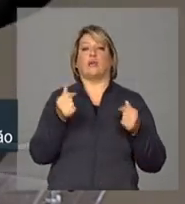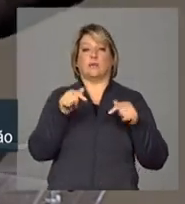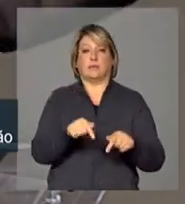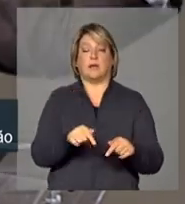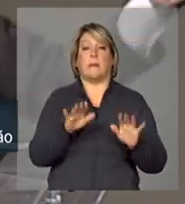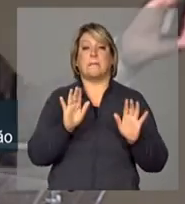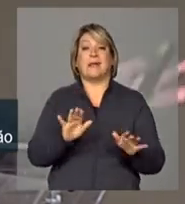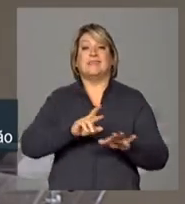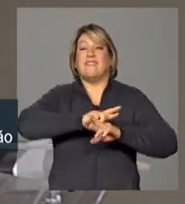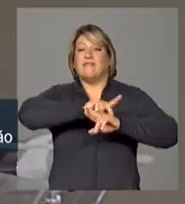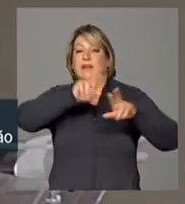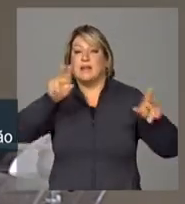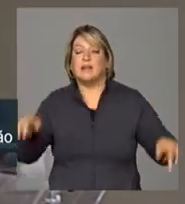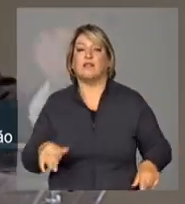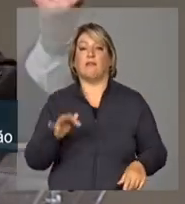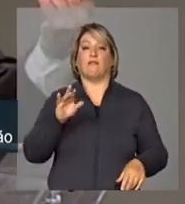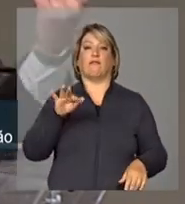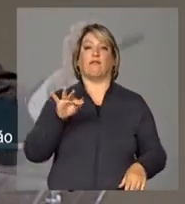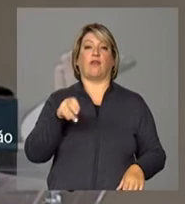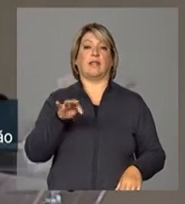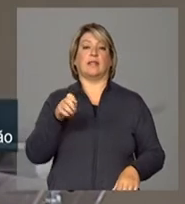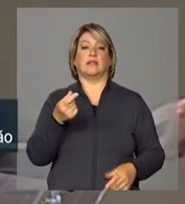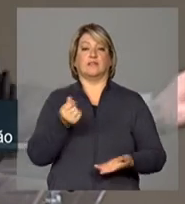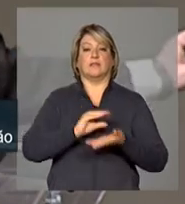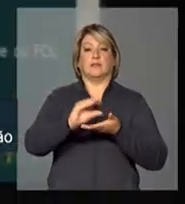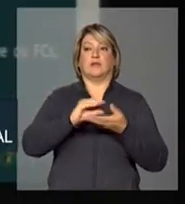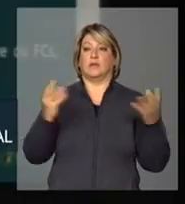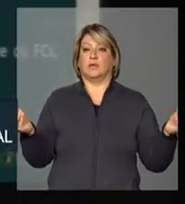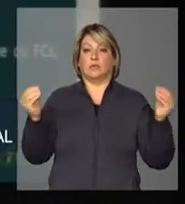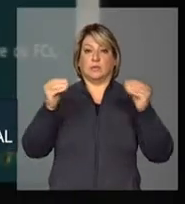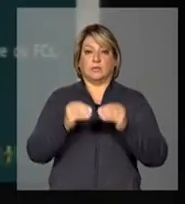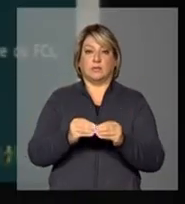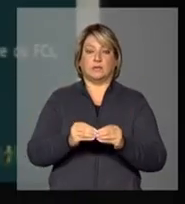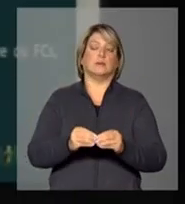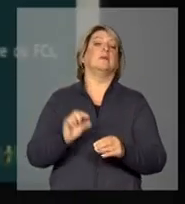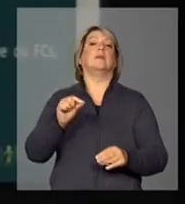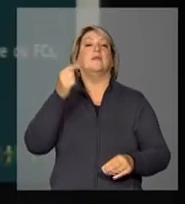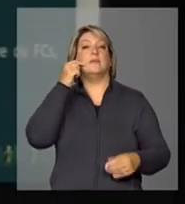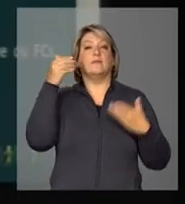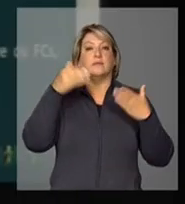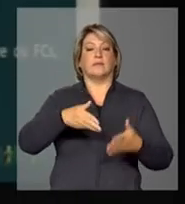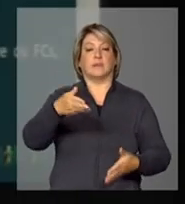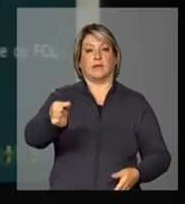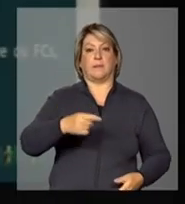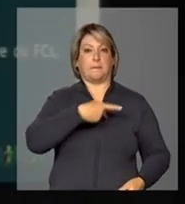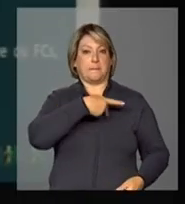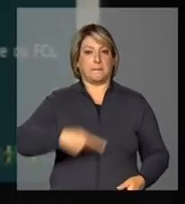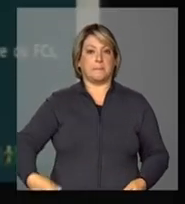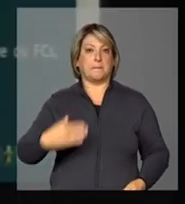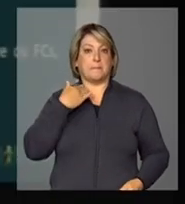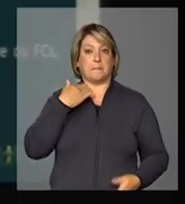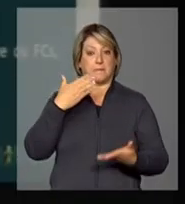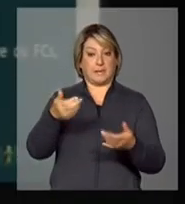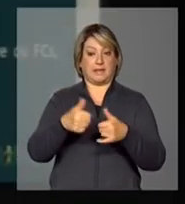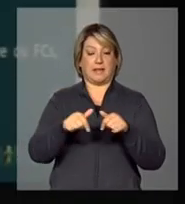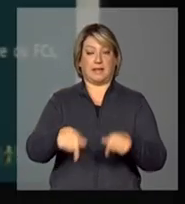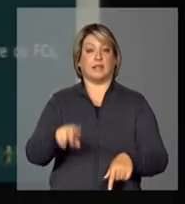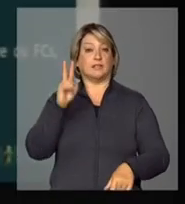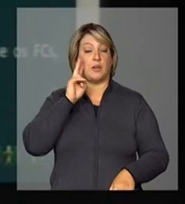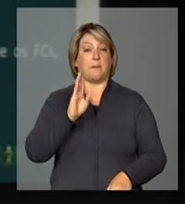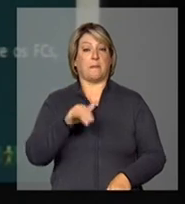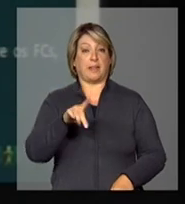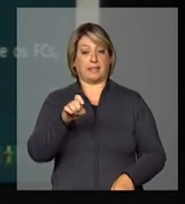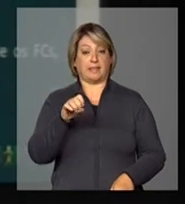várias fontes de financiamento. Eu destaco aqui, muito especialmente, inclusive com a presença do presidente do banco, o papel do